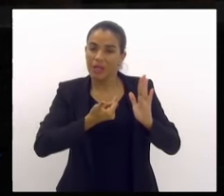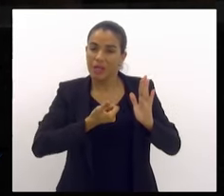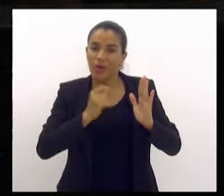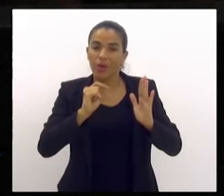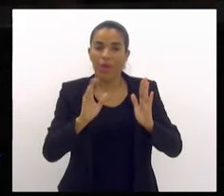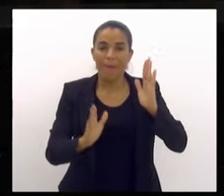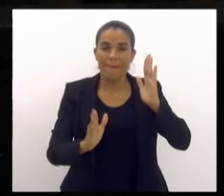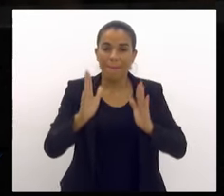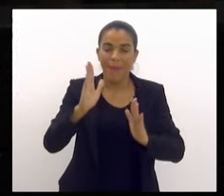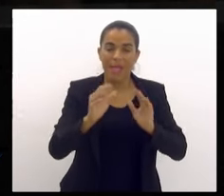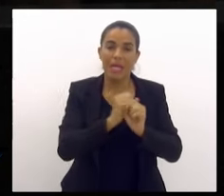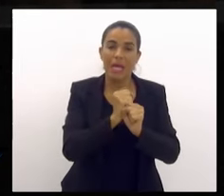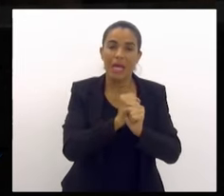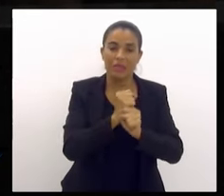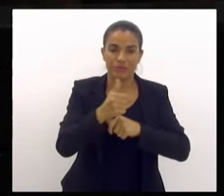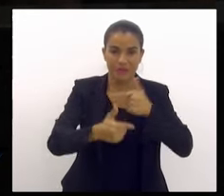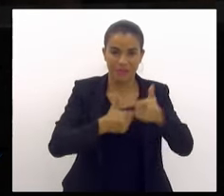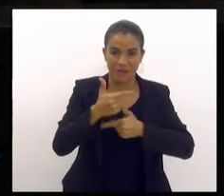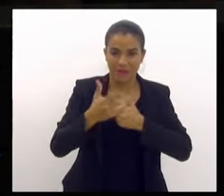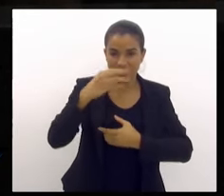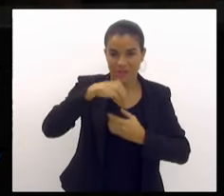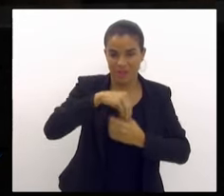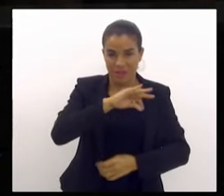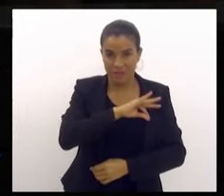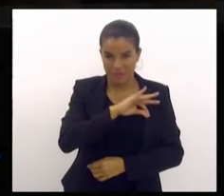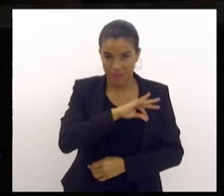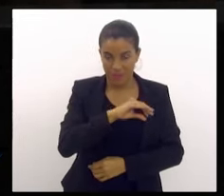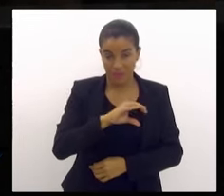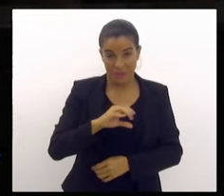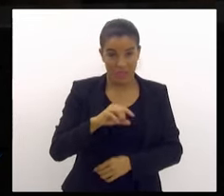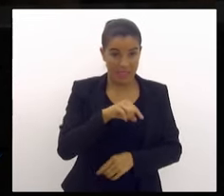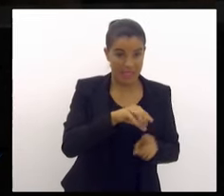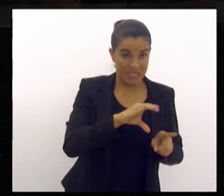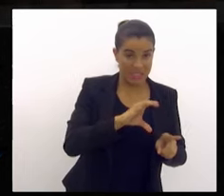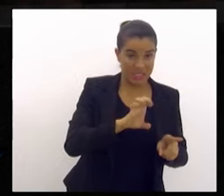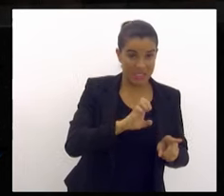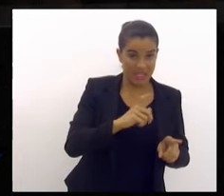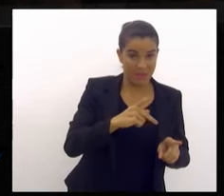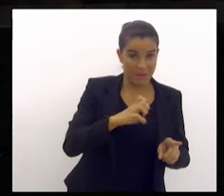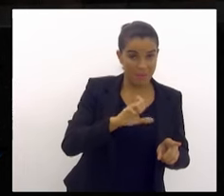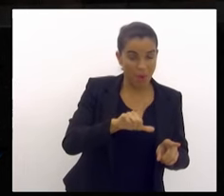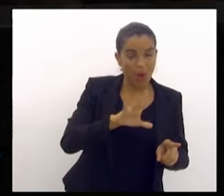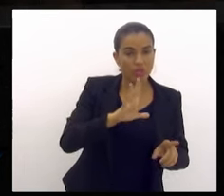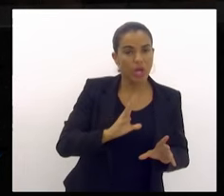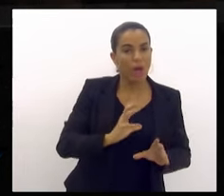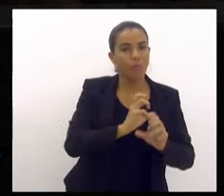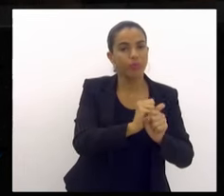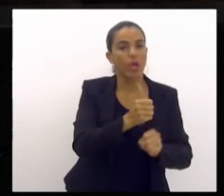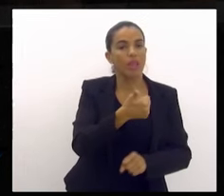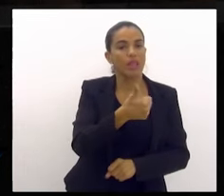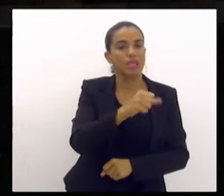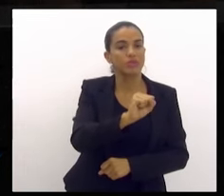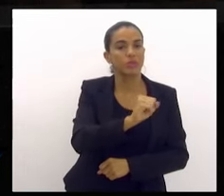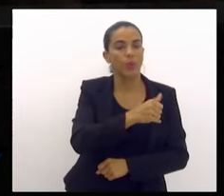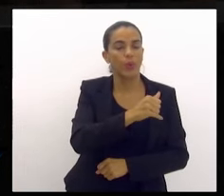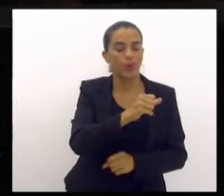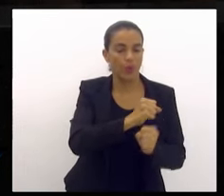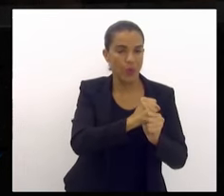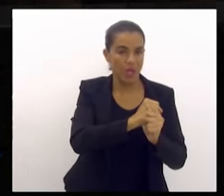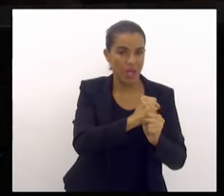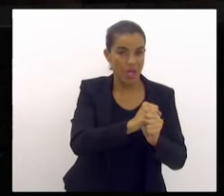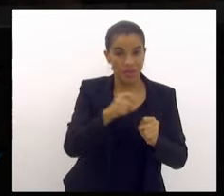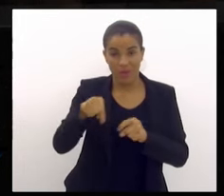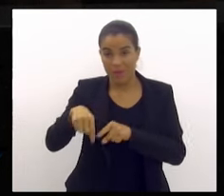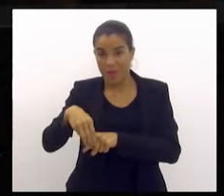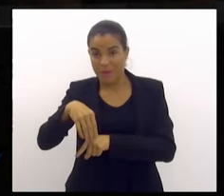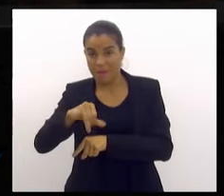de serviço. O tempo de serviço da CEPOL já chega a 18 anos, enquanto a polícia militar está